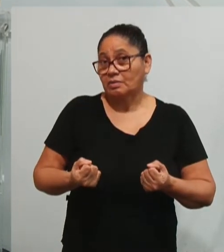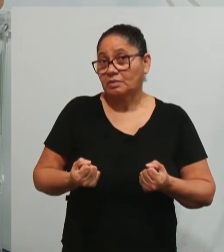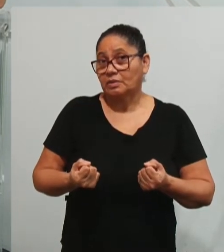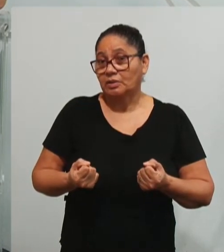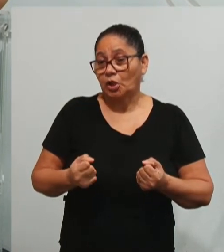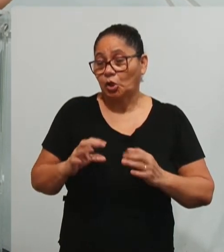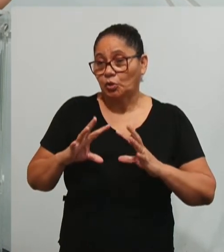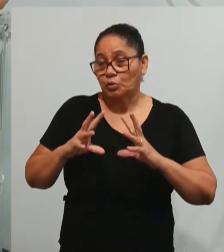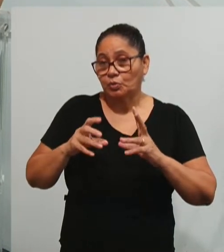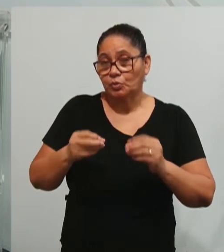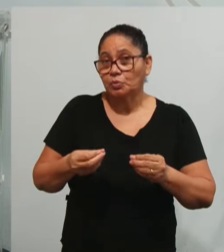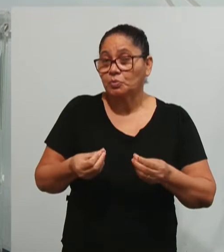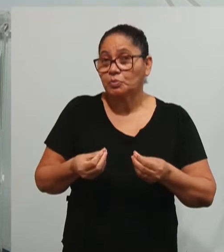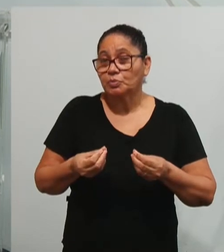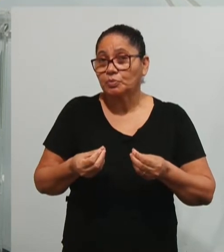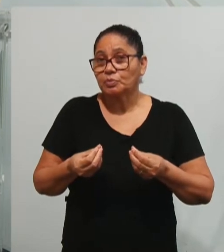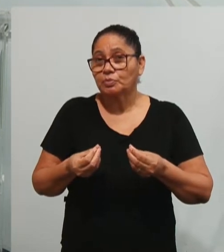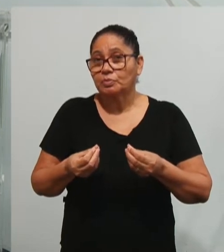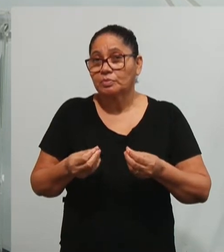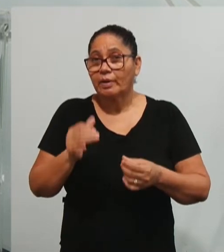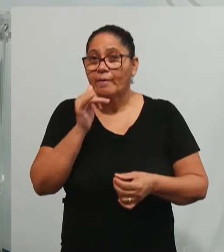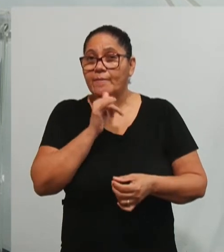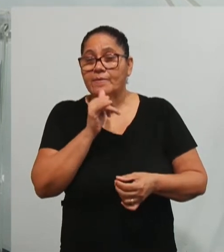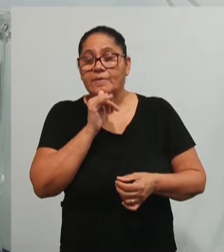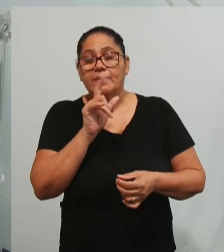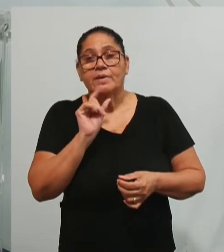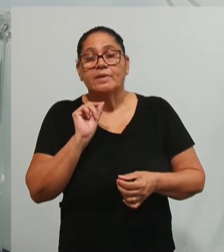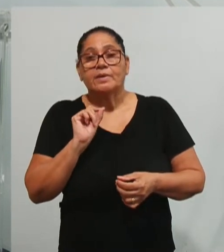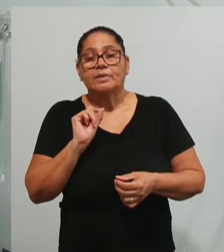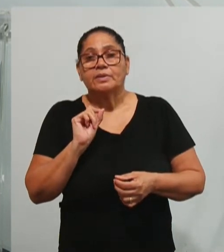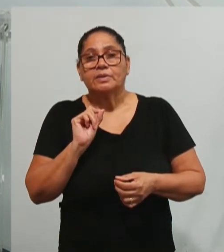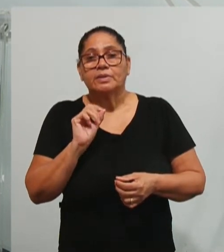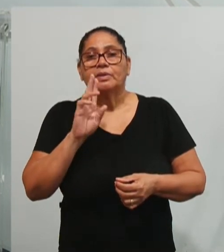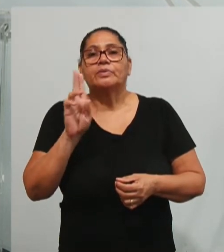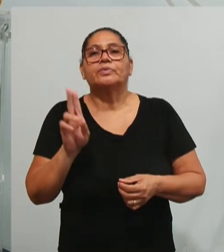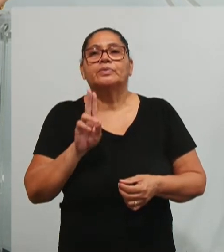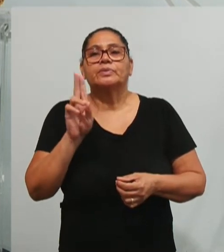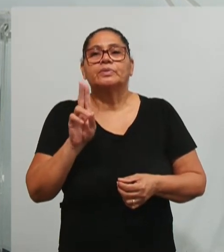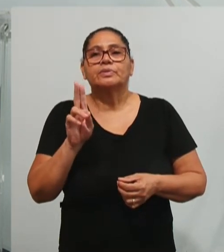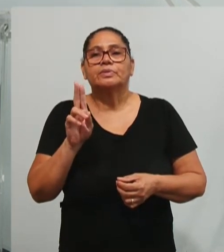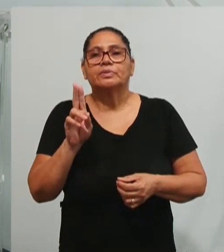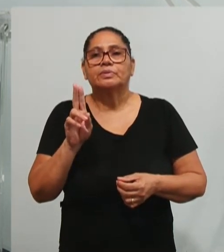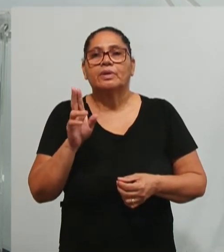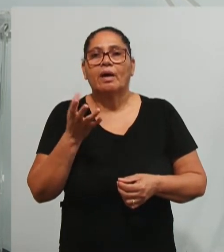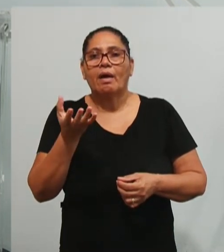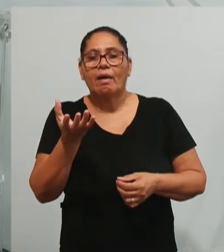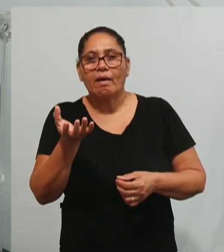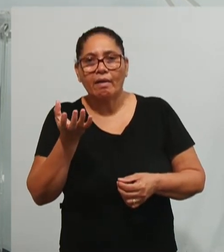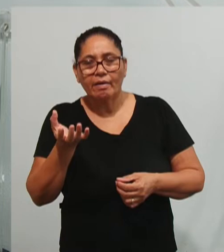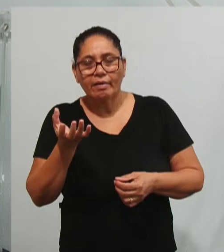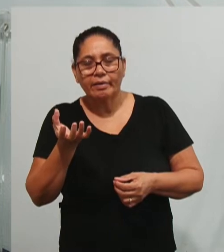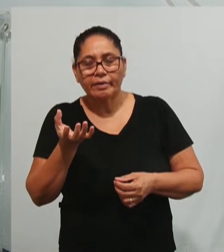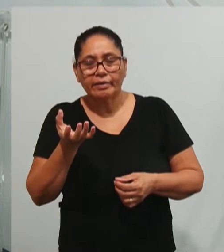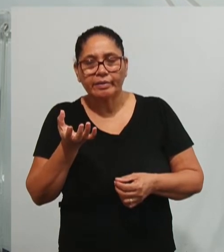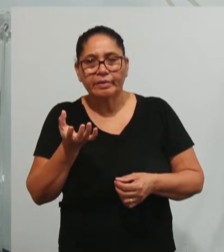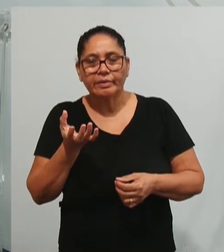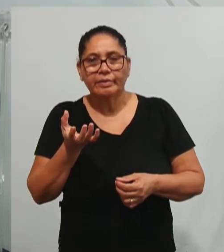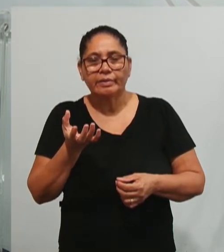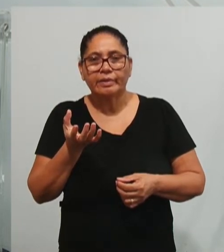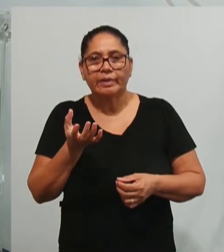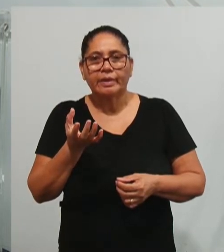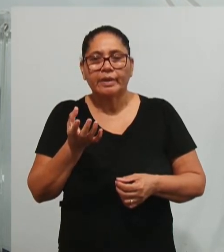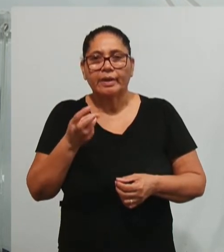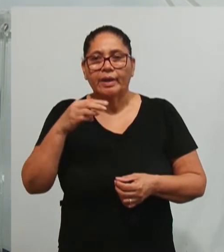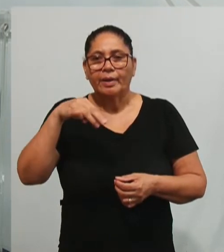colocam um exemplo disso que se utiliza muito, é querer se estabelecer a meritocracia